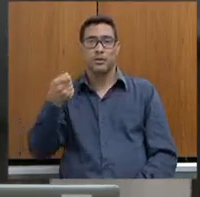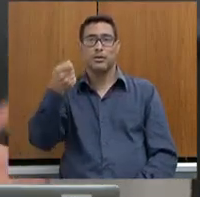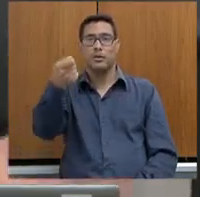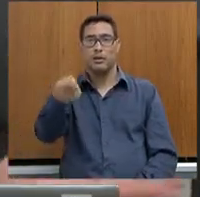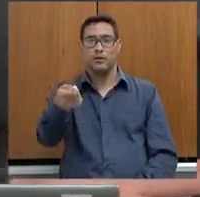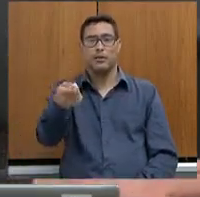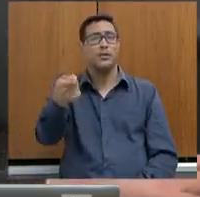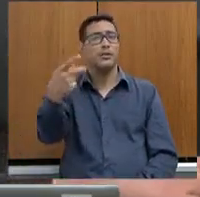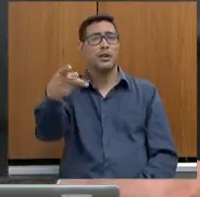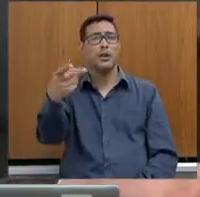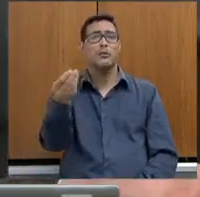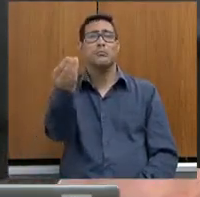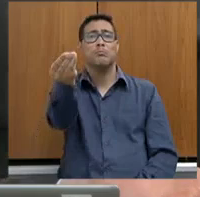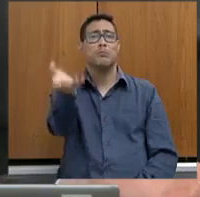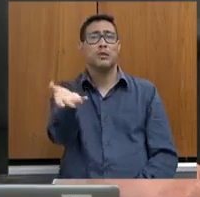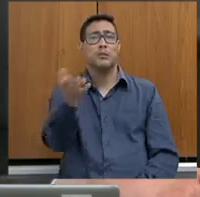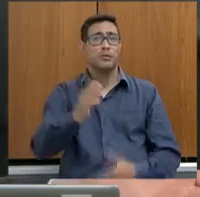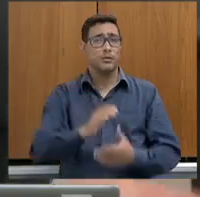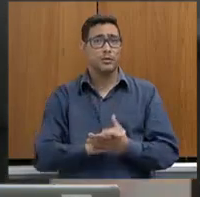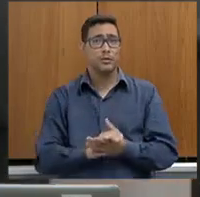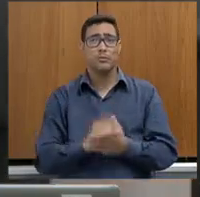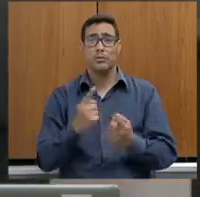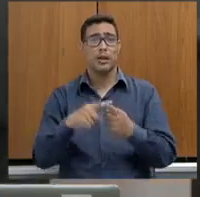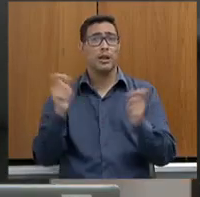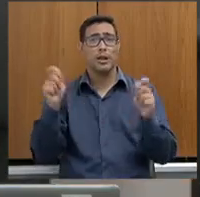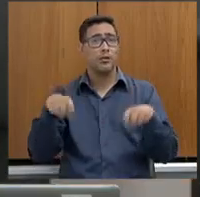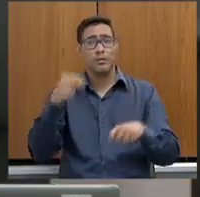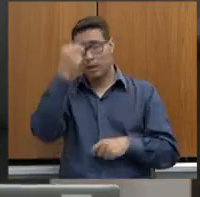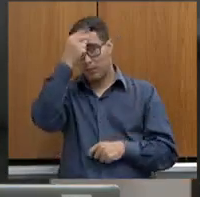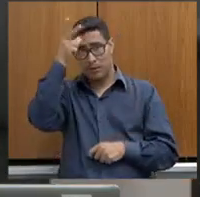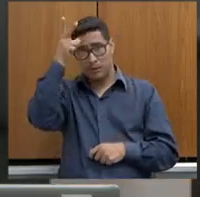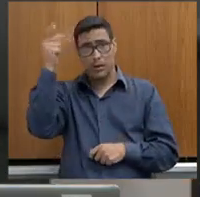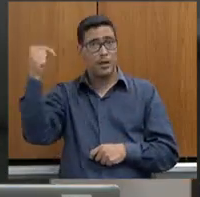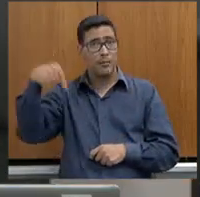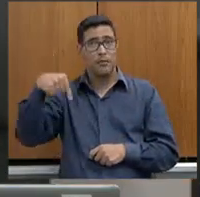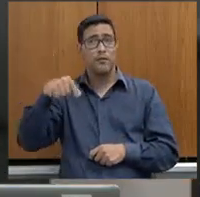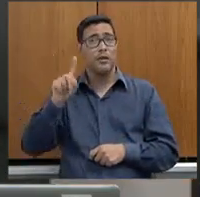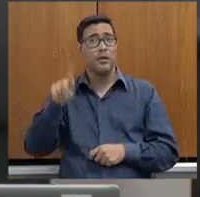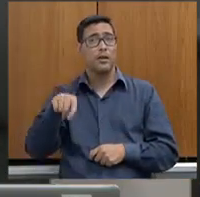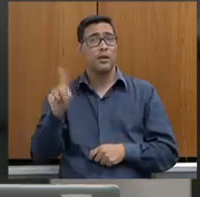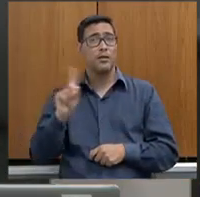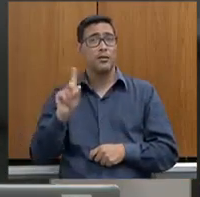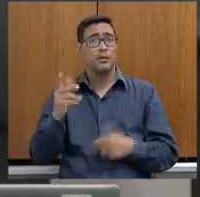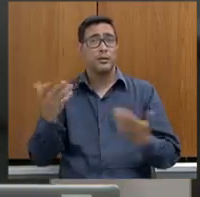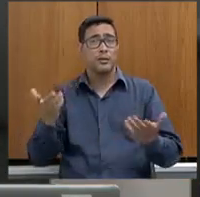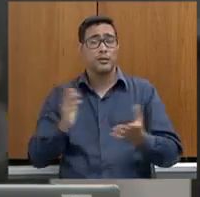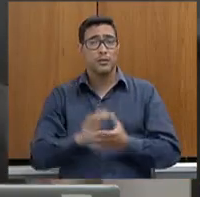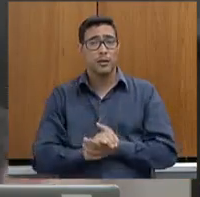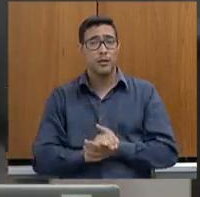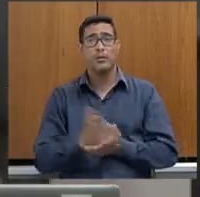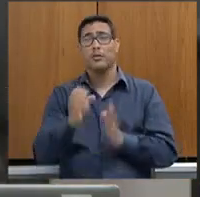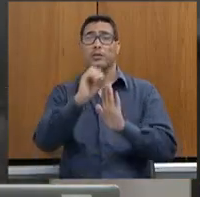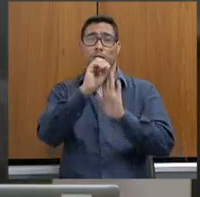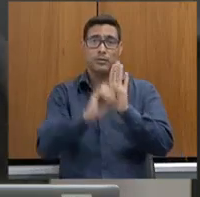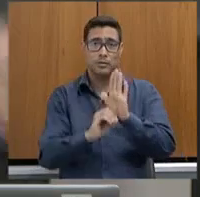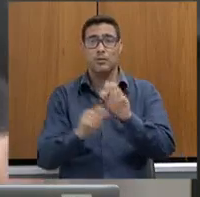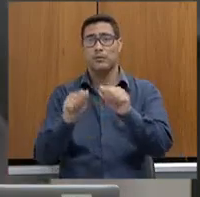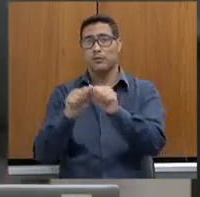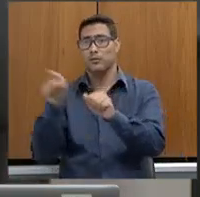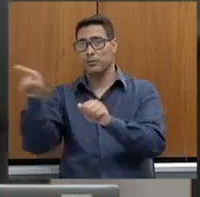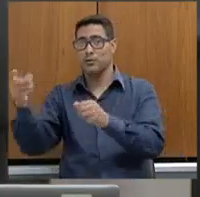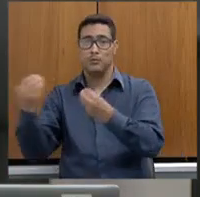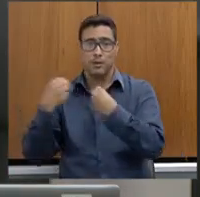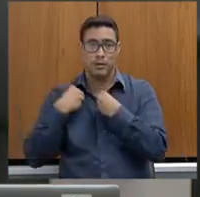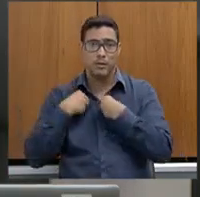chave aqui para o senhor, porque não tem jeito de ser prefeito aqui no município, não. É exatamente toda hora um ofício, faz isso, me dá